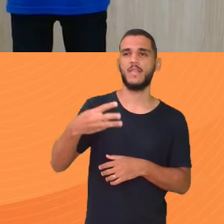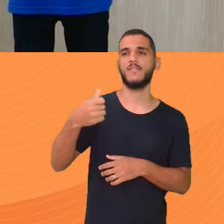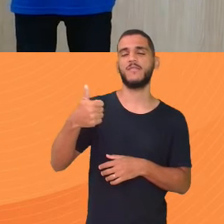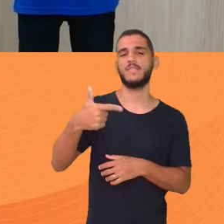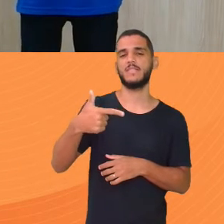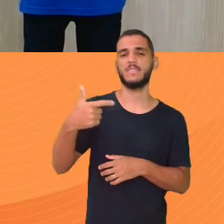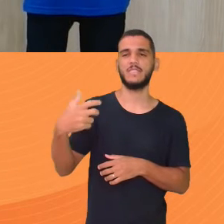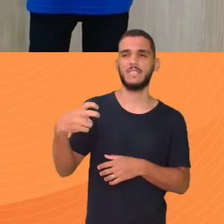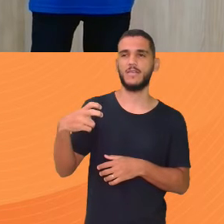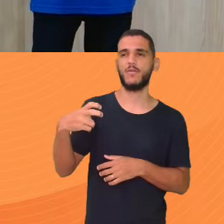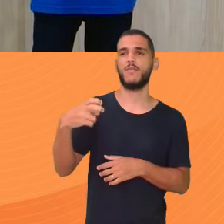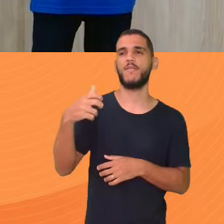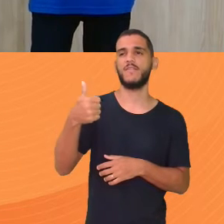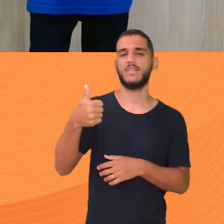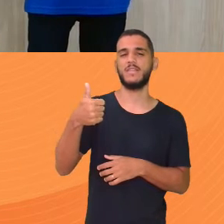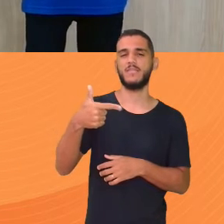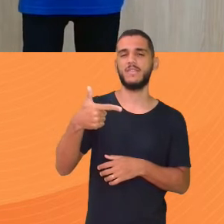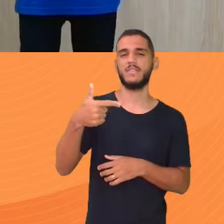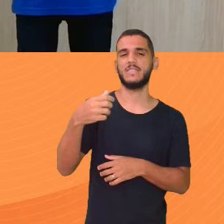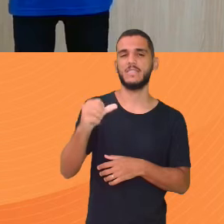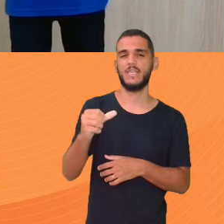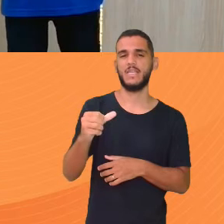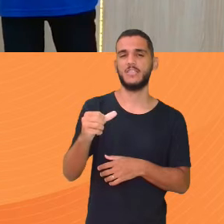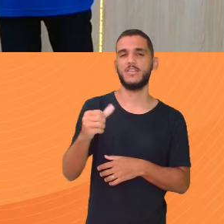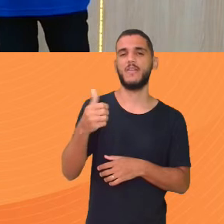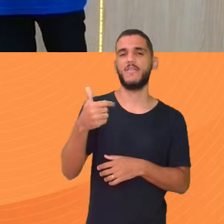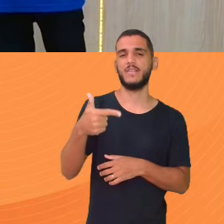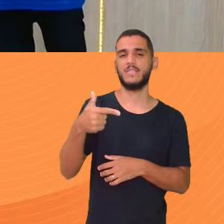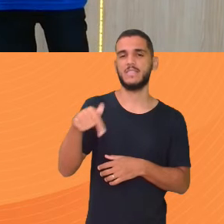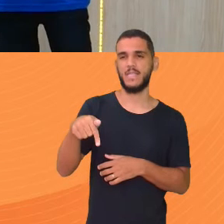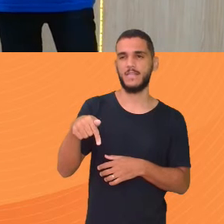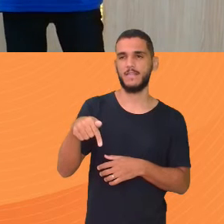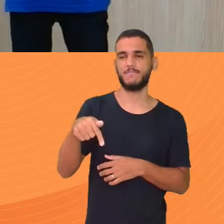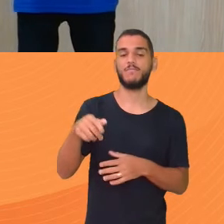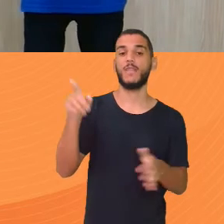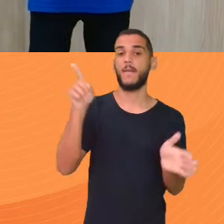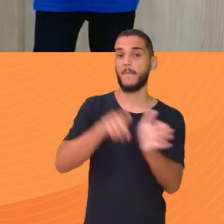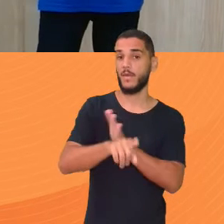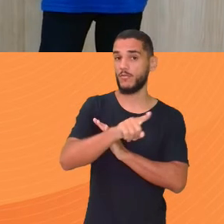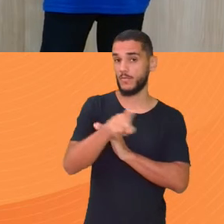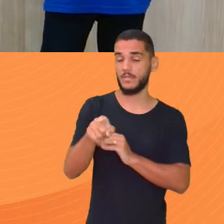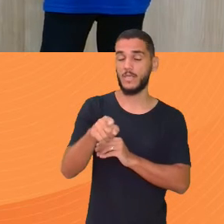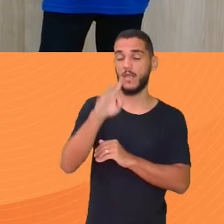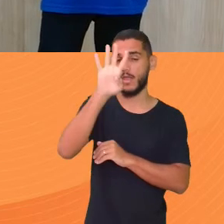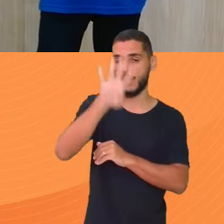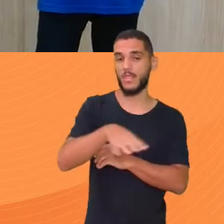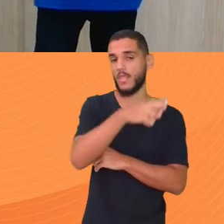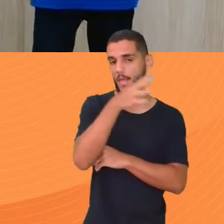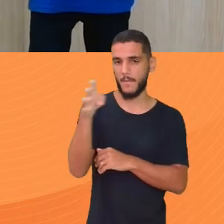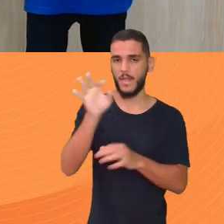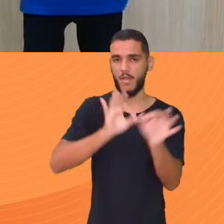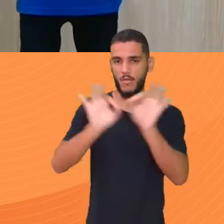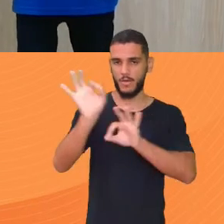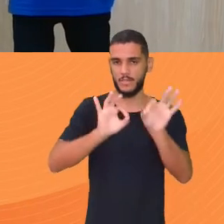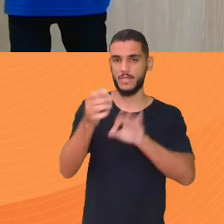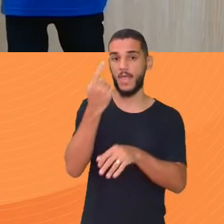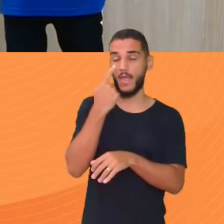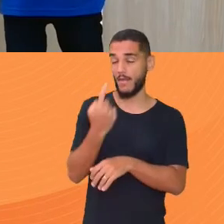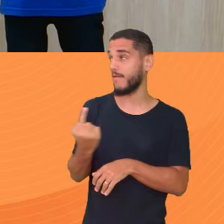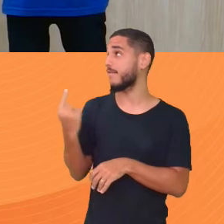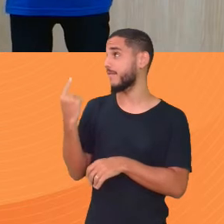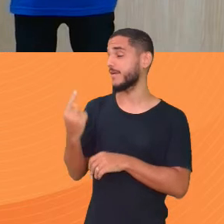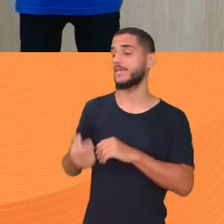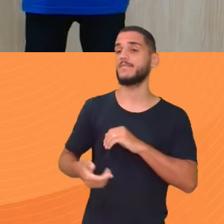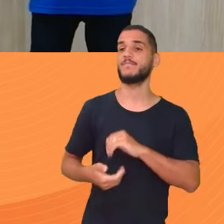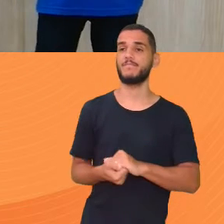tem aí No time E aí eu quero saber O seguinte Uma pergunta Para vocês Primeiro vamos botar Ele numa Tabela Que nem eu fiz